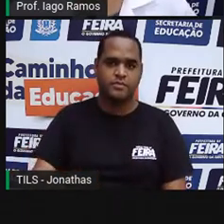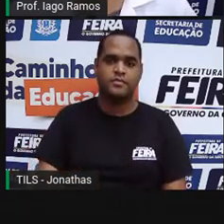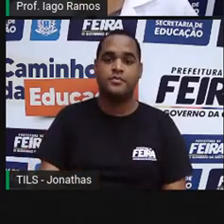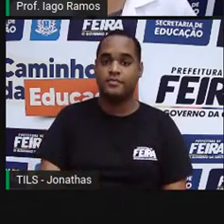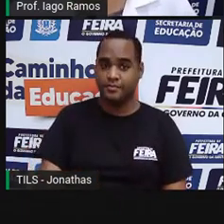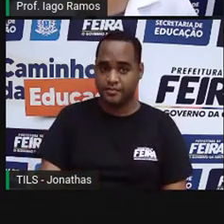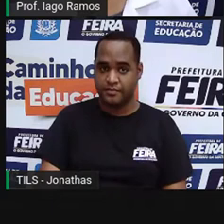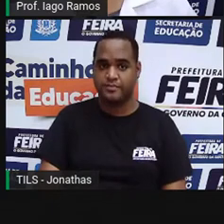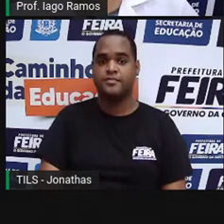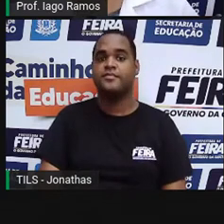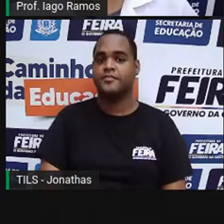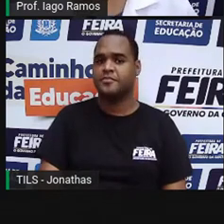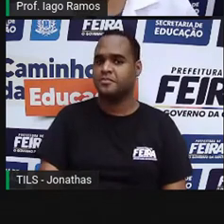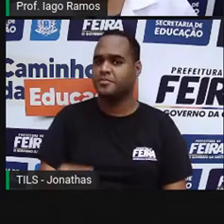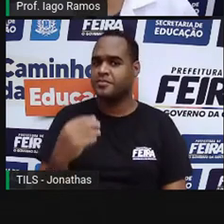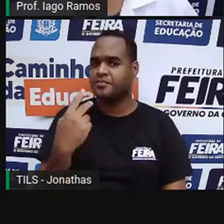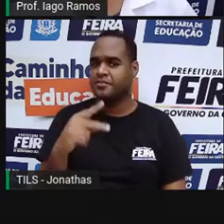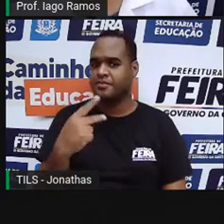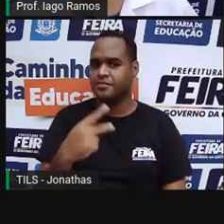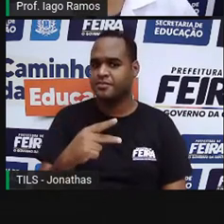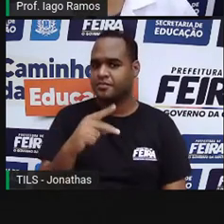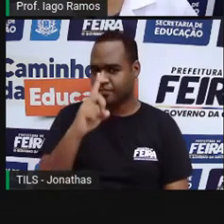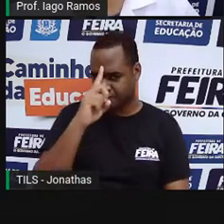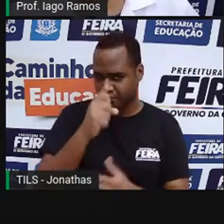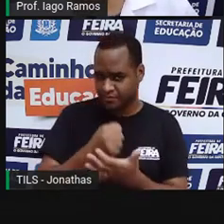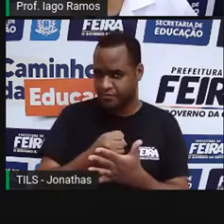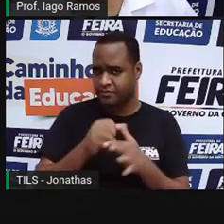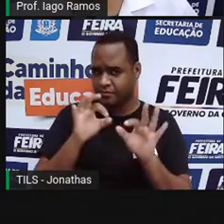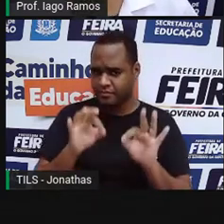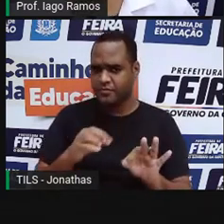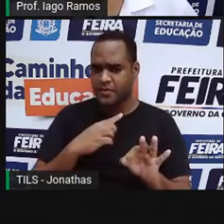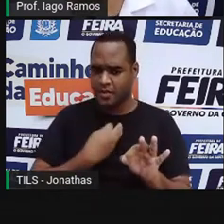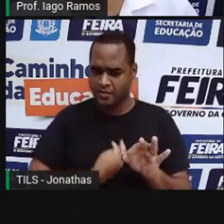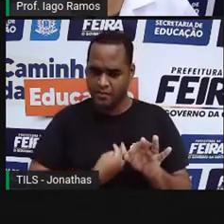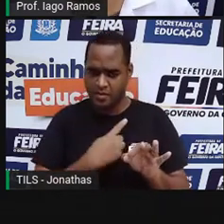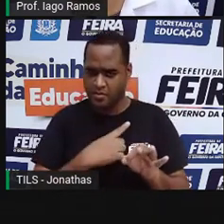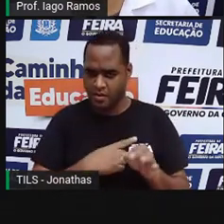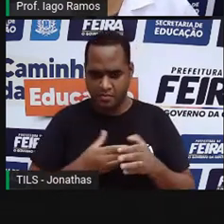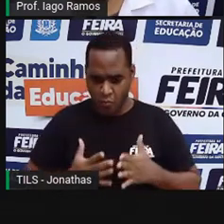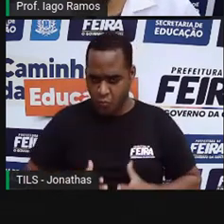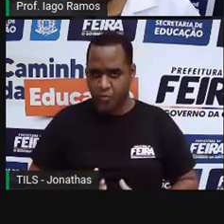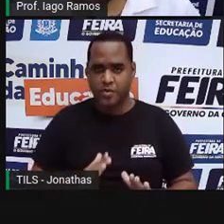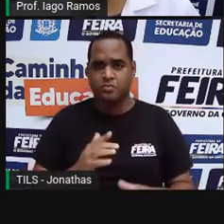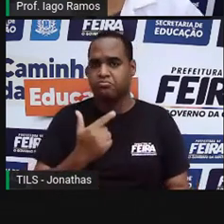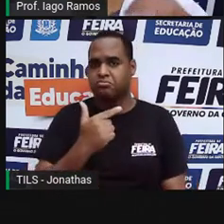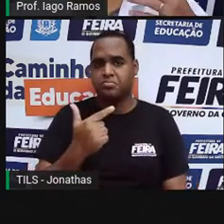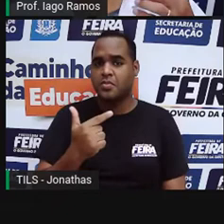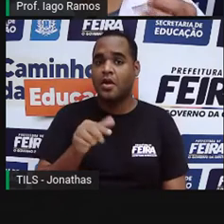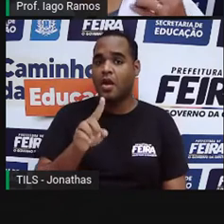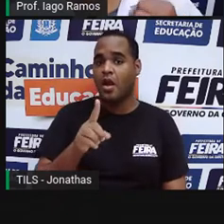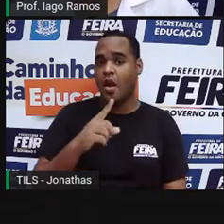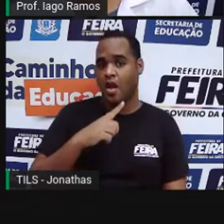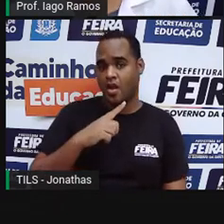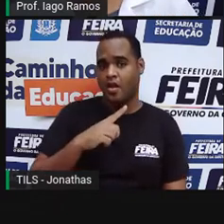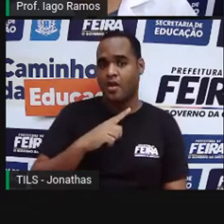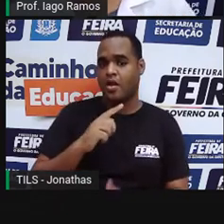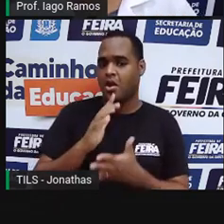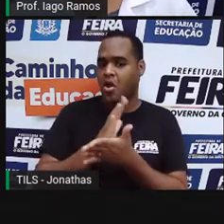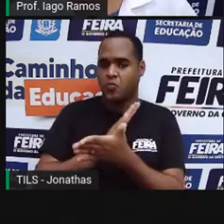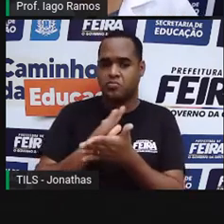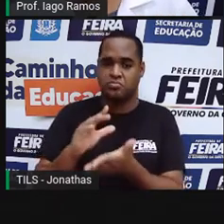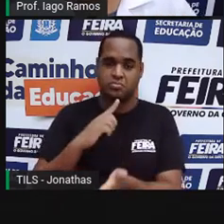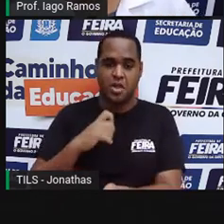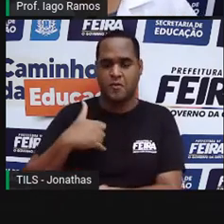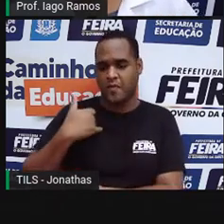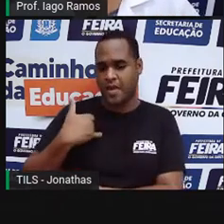né? Você, com certeza ainda não tinha nascido, né? Eu tinha menos de um aninho de